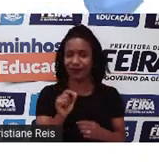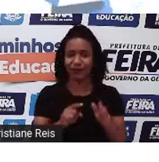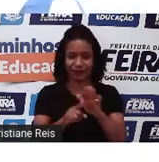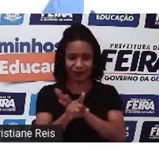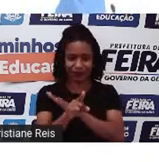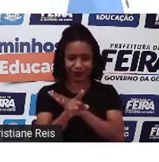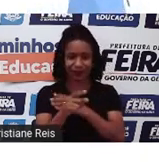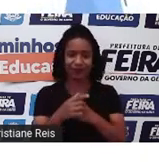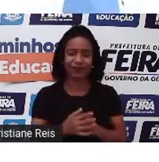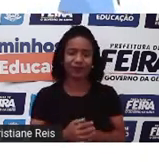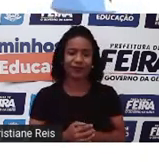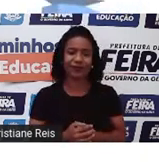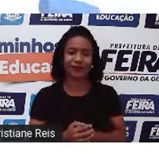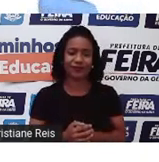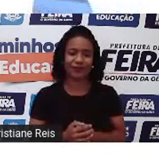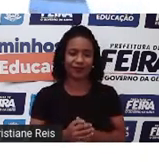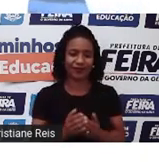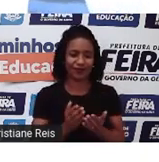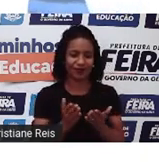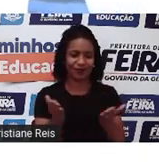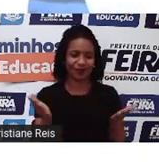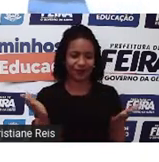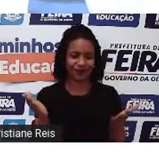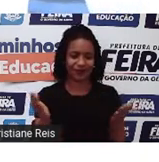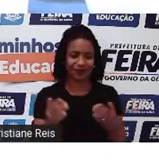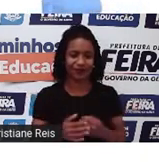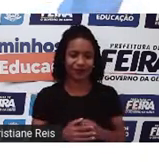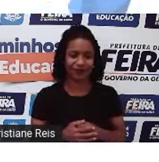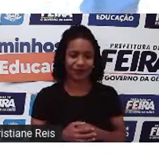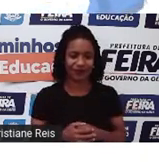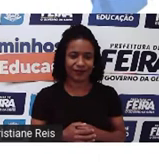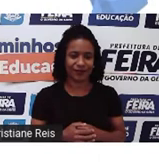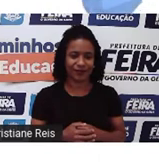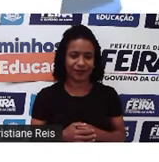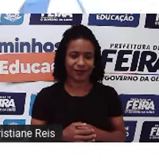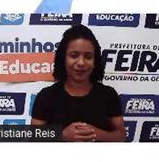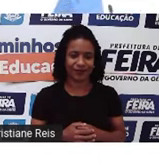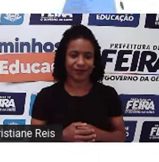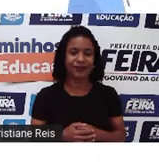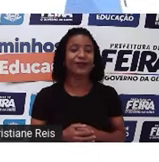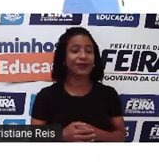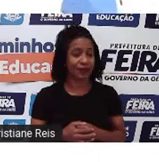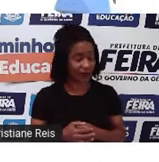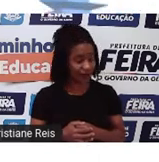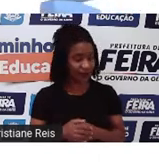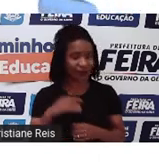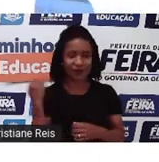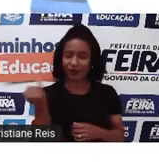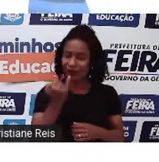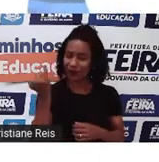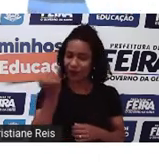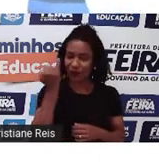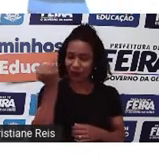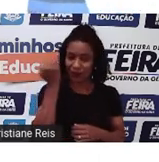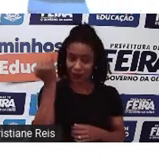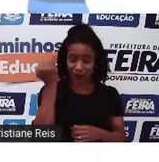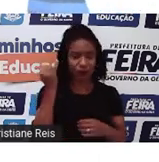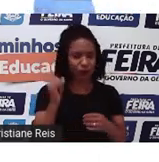So, I use clues to help me tell the difference between what's. Então, é importante estar alerta online.